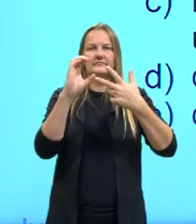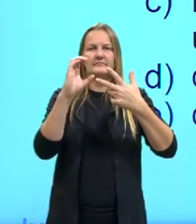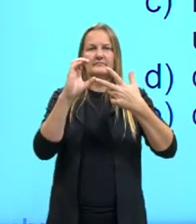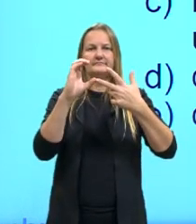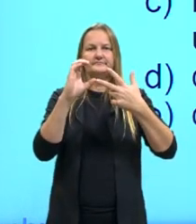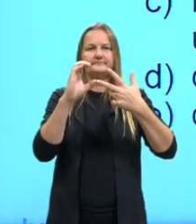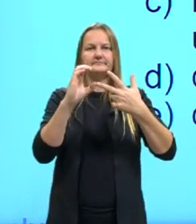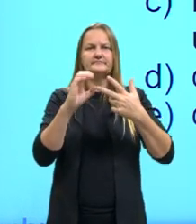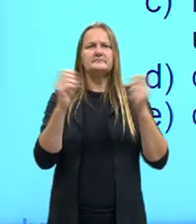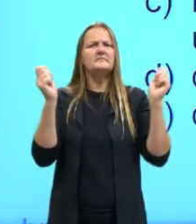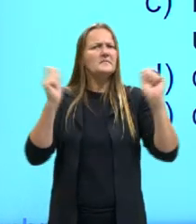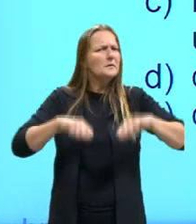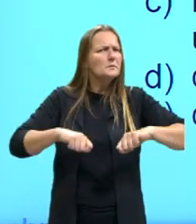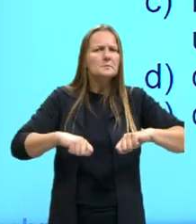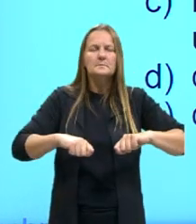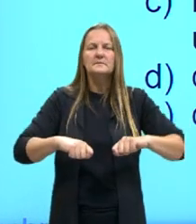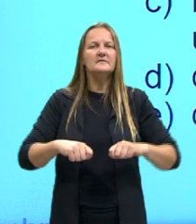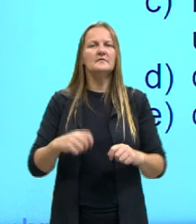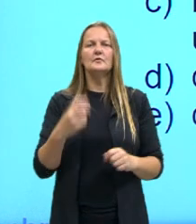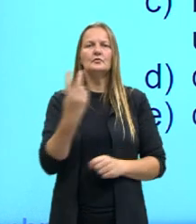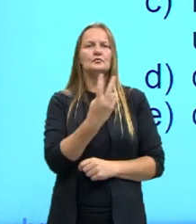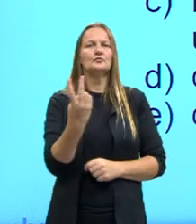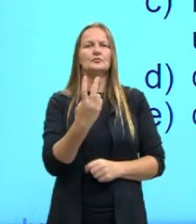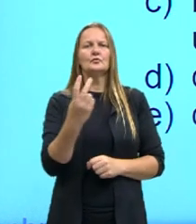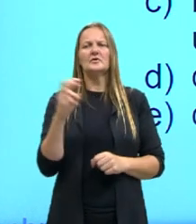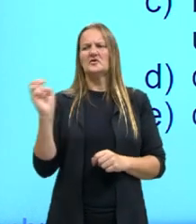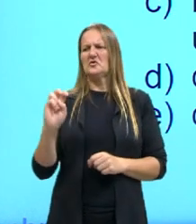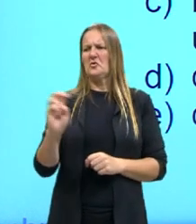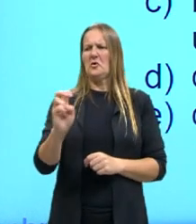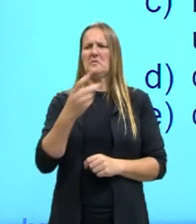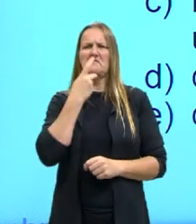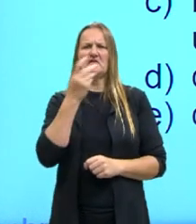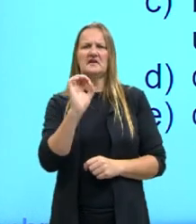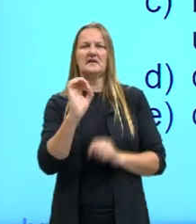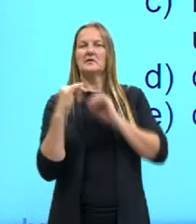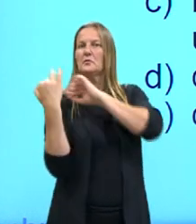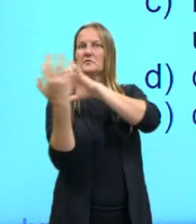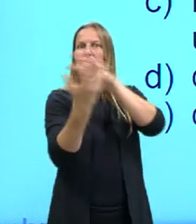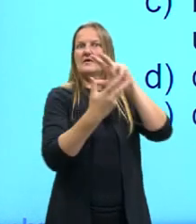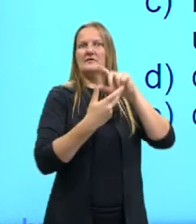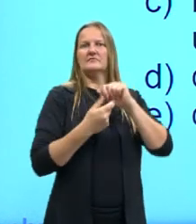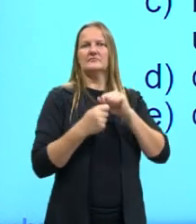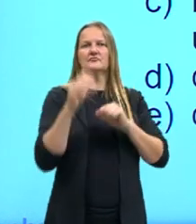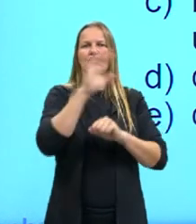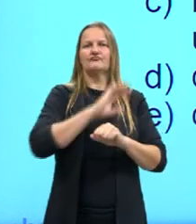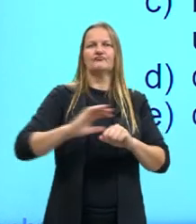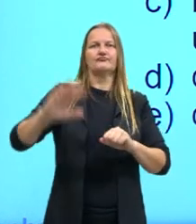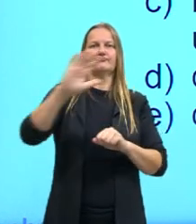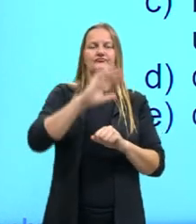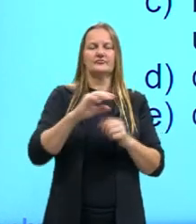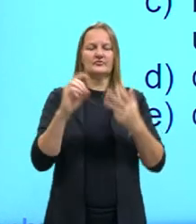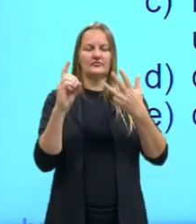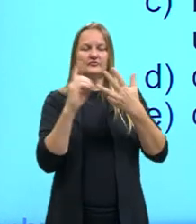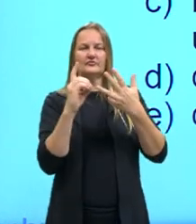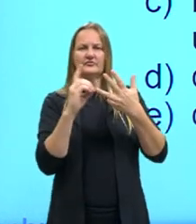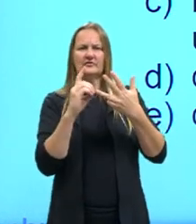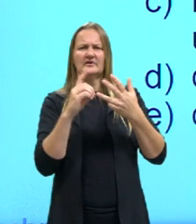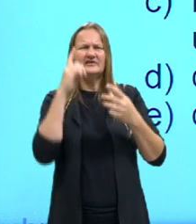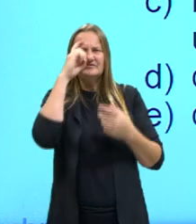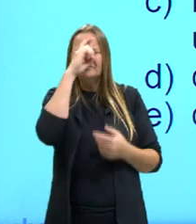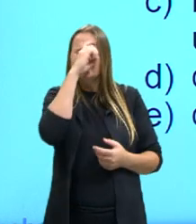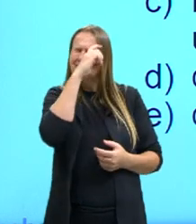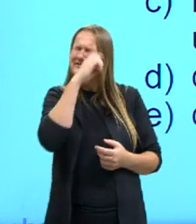impossibilidade de duas cobras conversarem sobre o universo letra D dificuldade